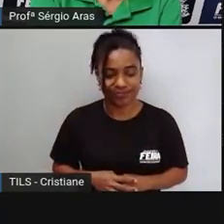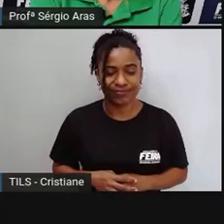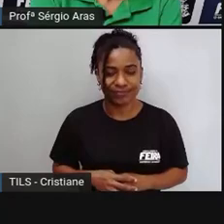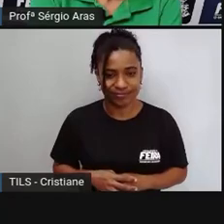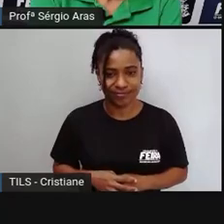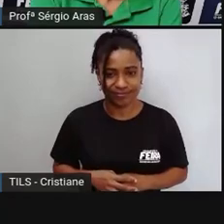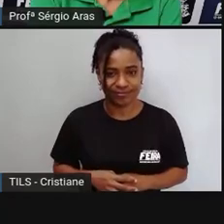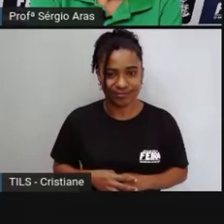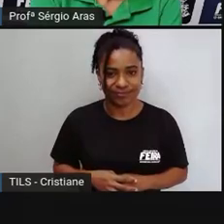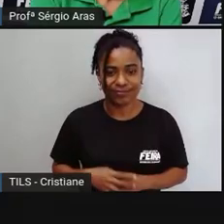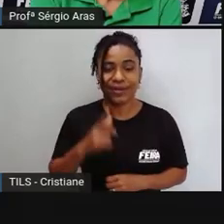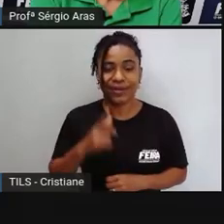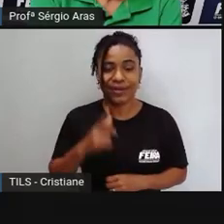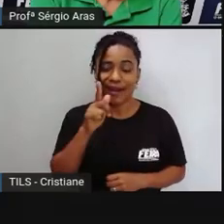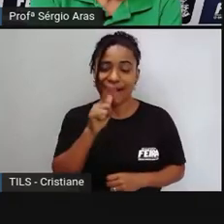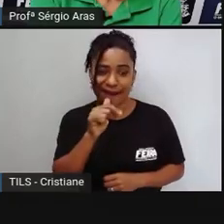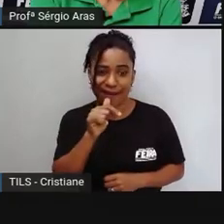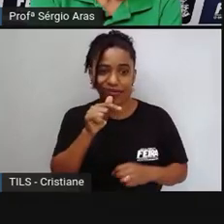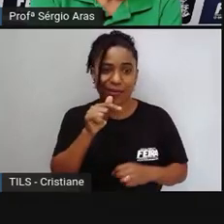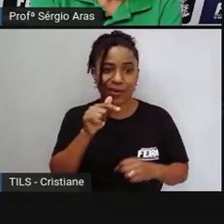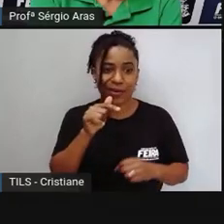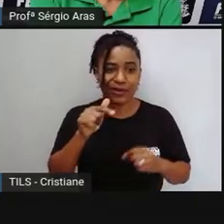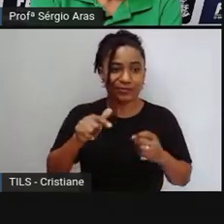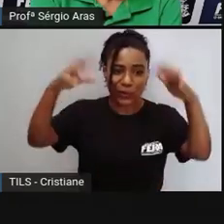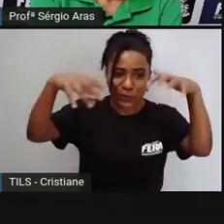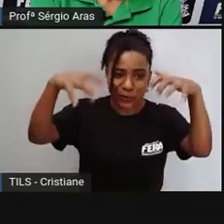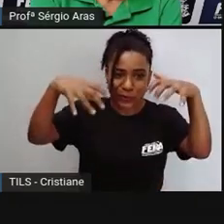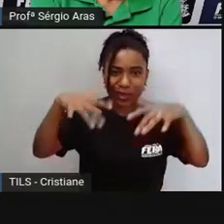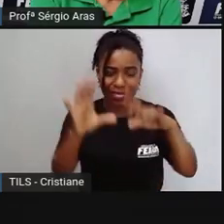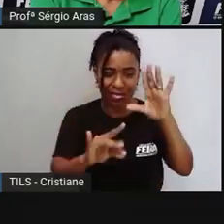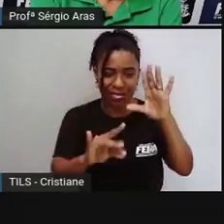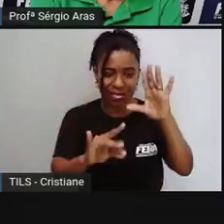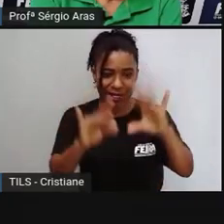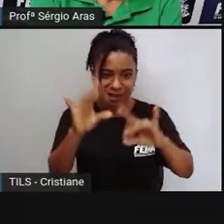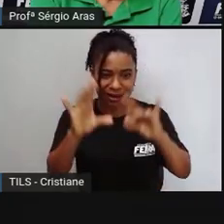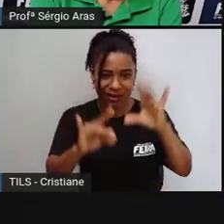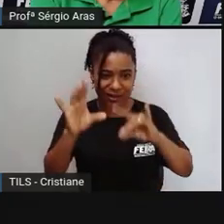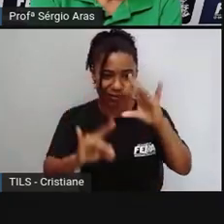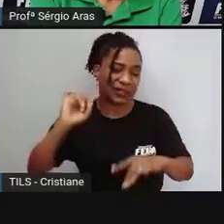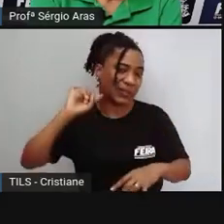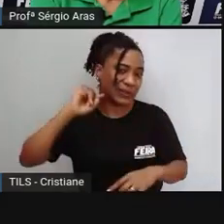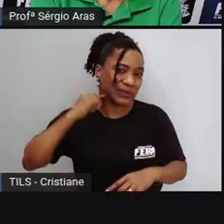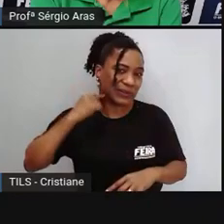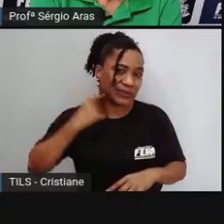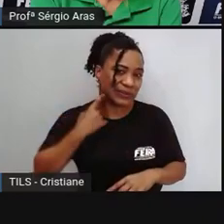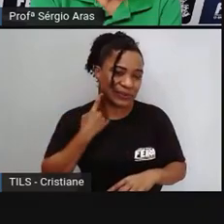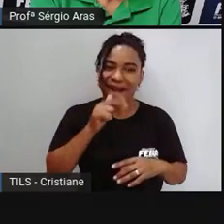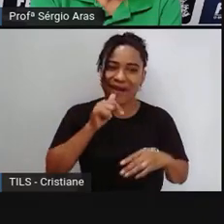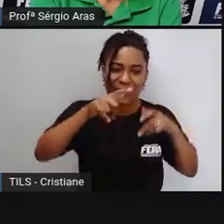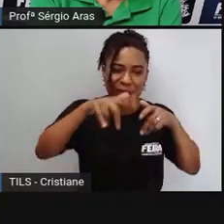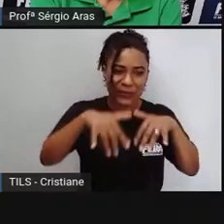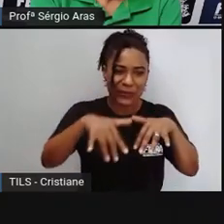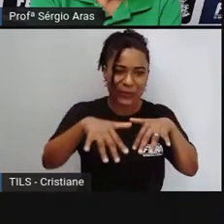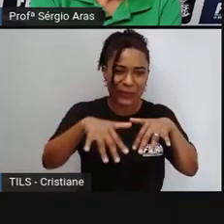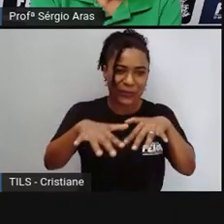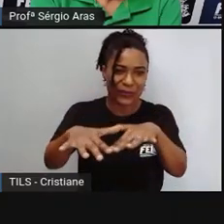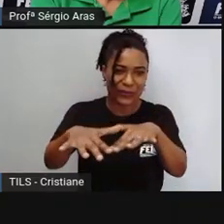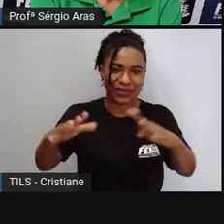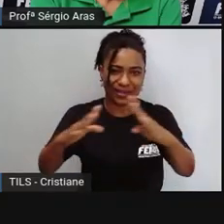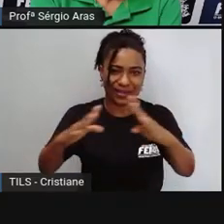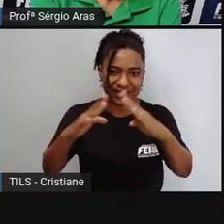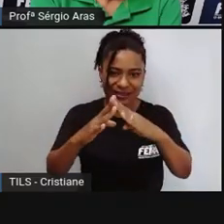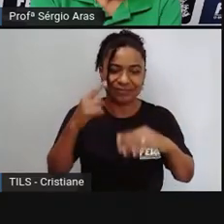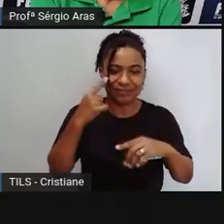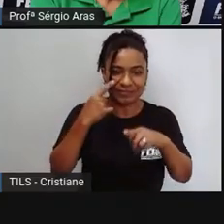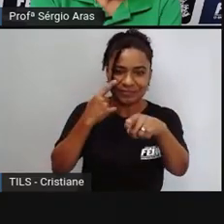água e lama a água da chuva misturada com a sujeira da lagoa invadiu a casa a esposa de Valdir conta que perdeu a